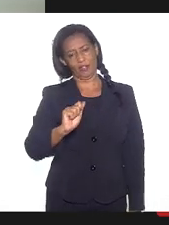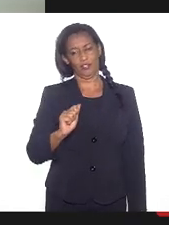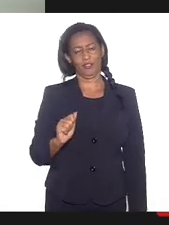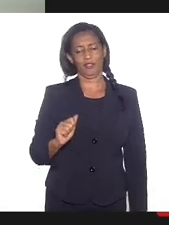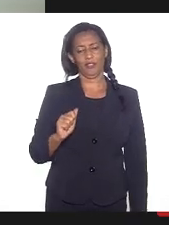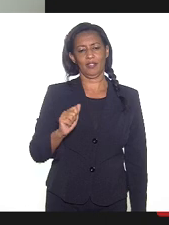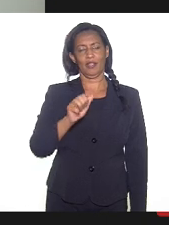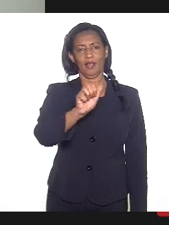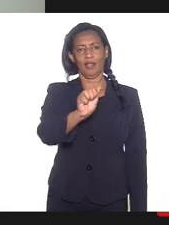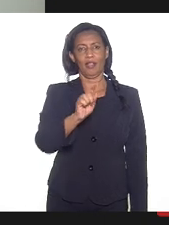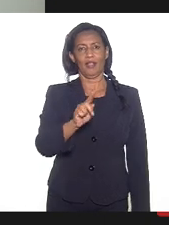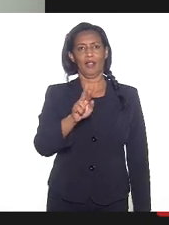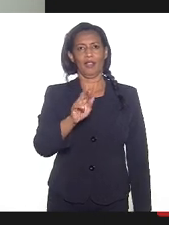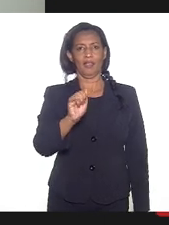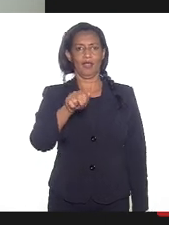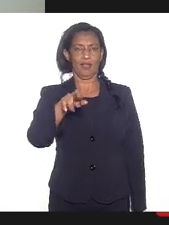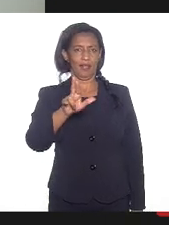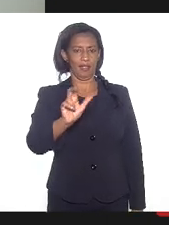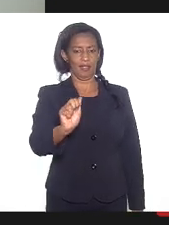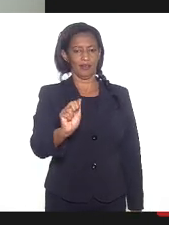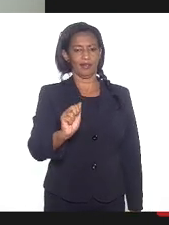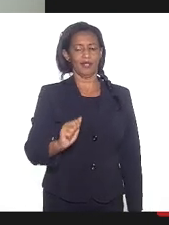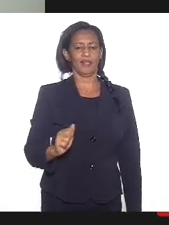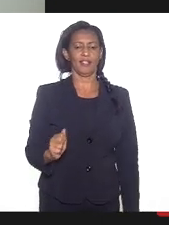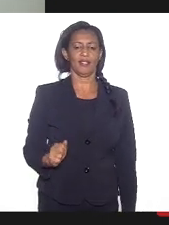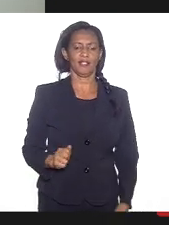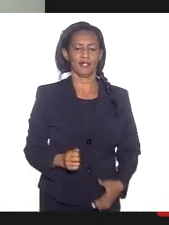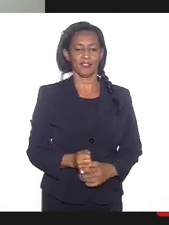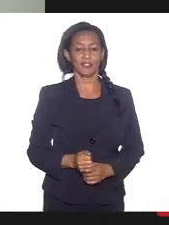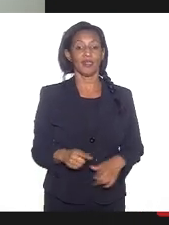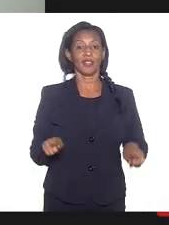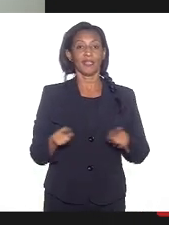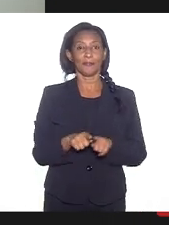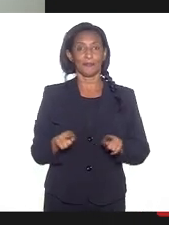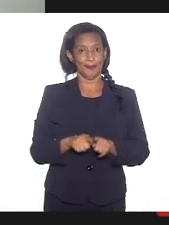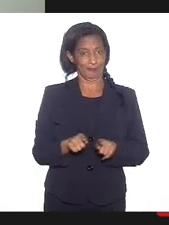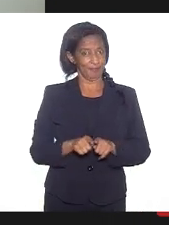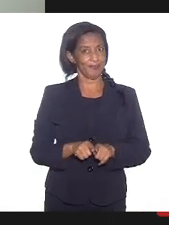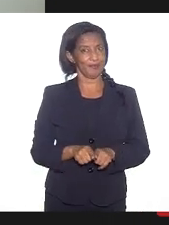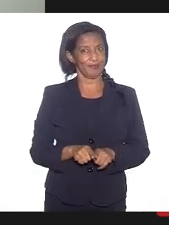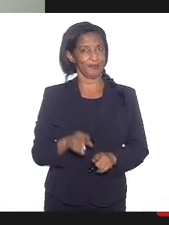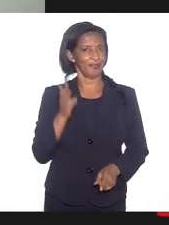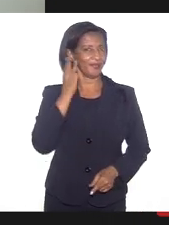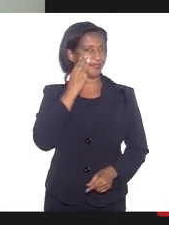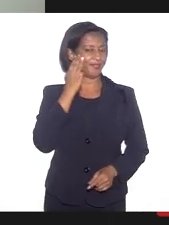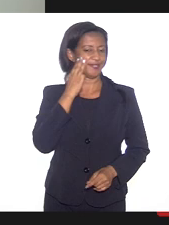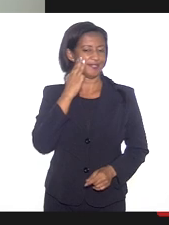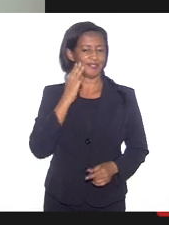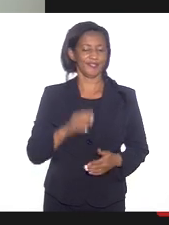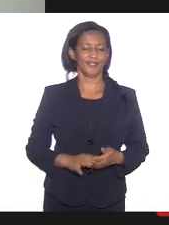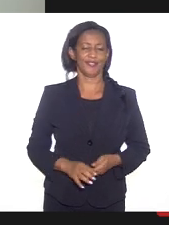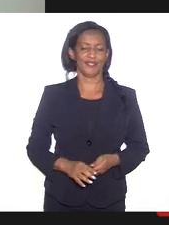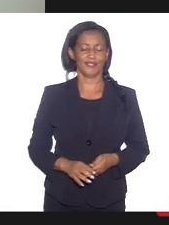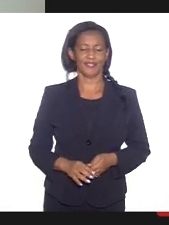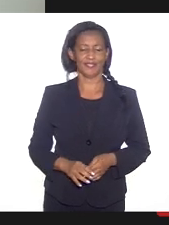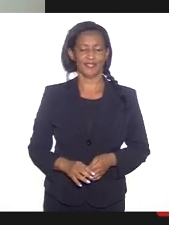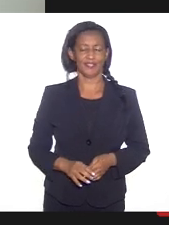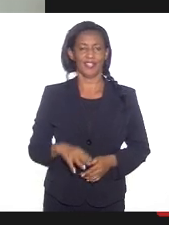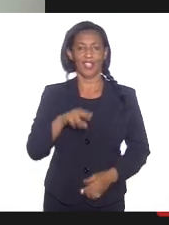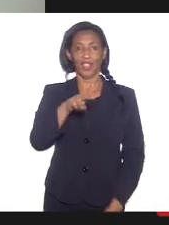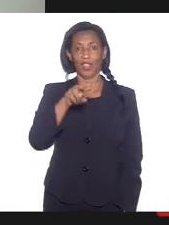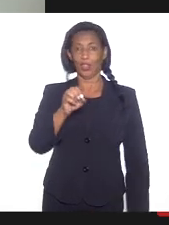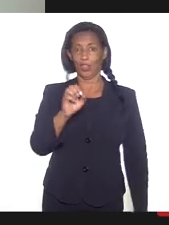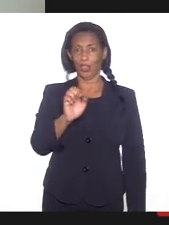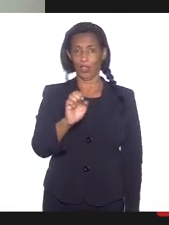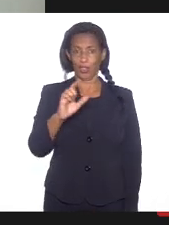a deputada Adriana Baltazar que vejo aqui também, né, Valdeque Carneiro que também está e Noel de